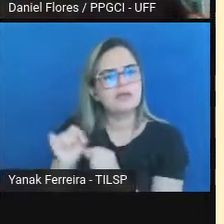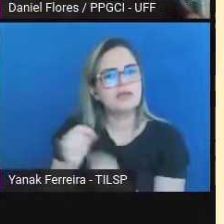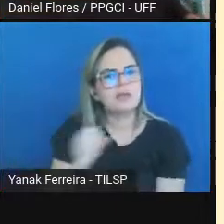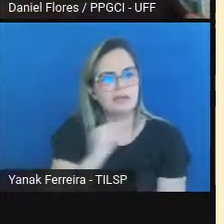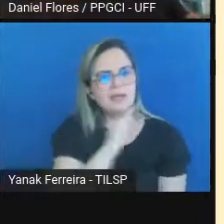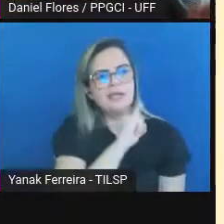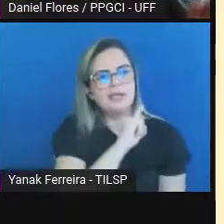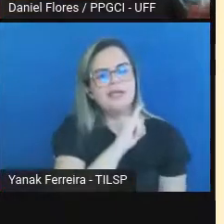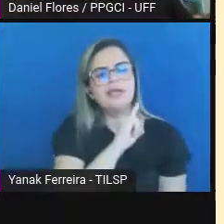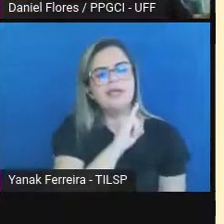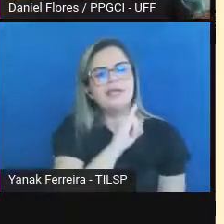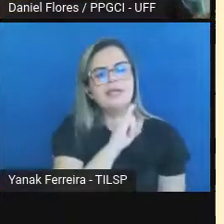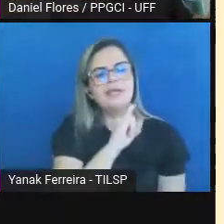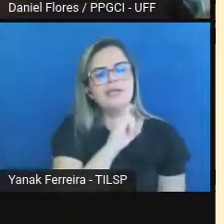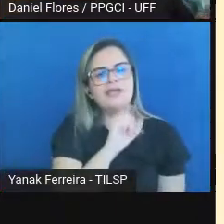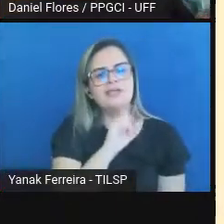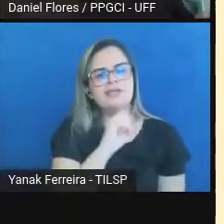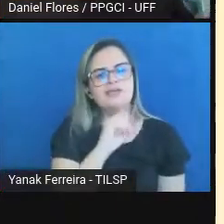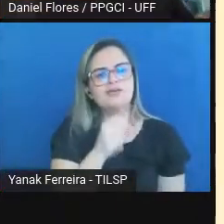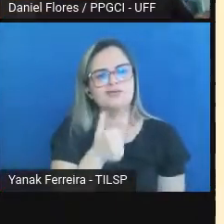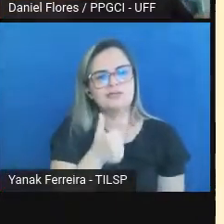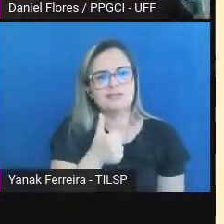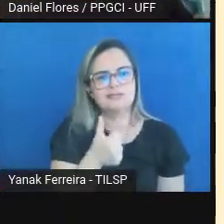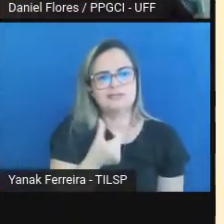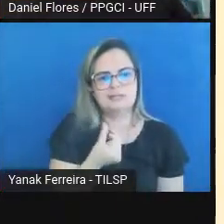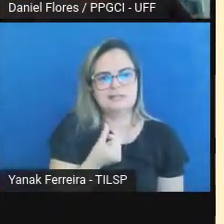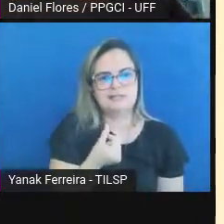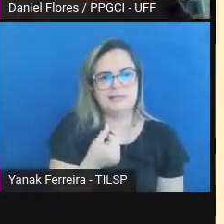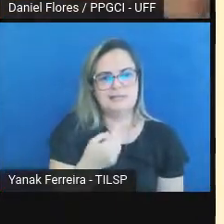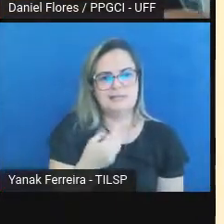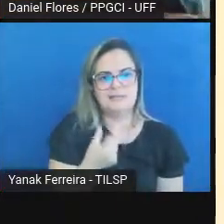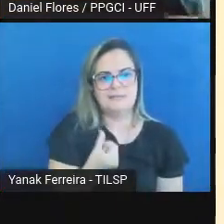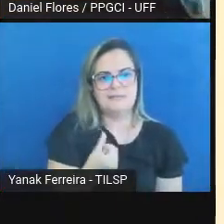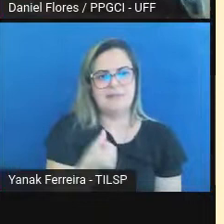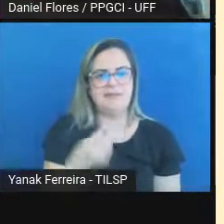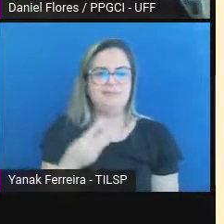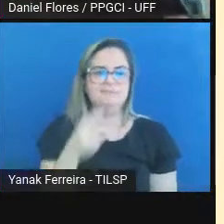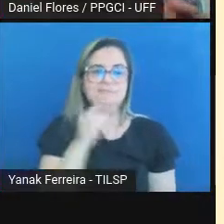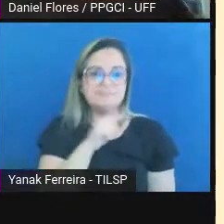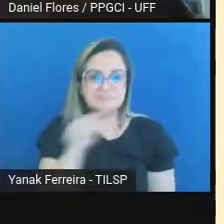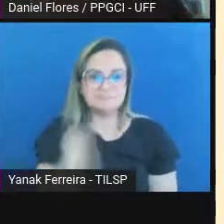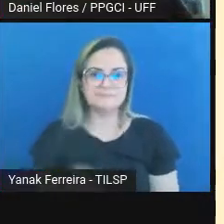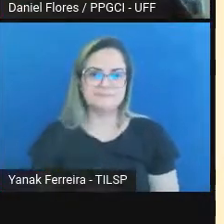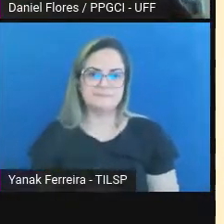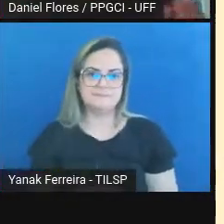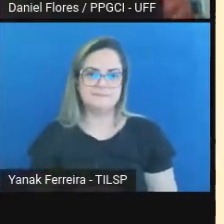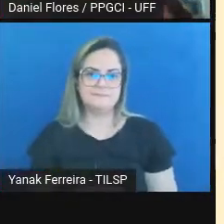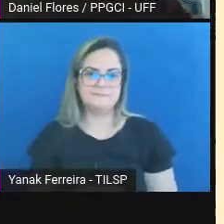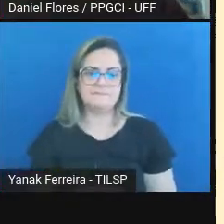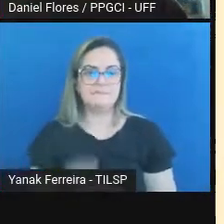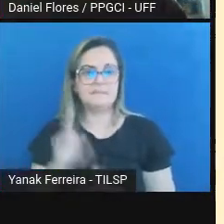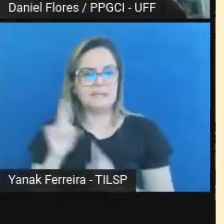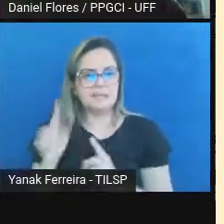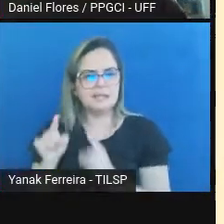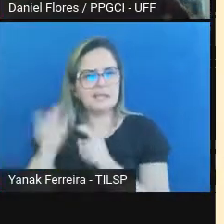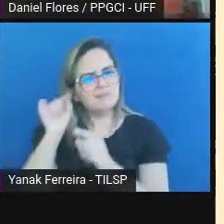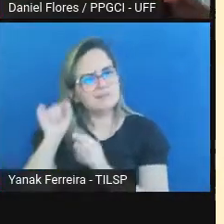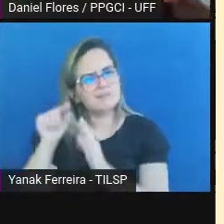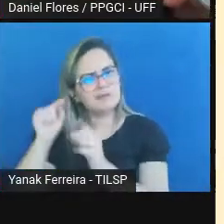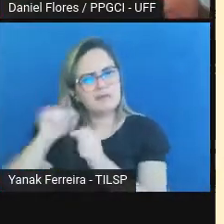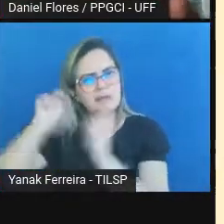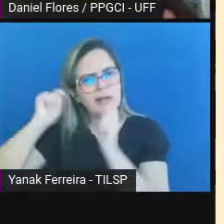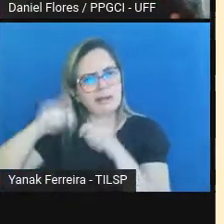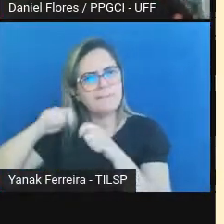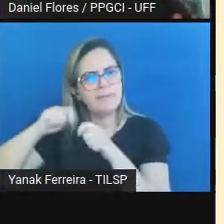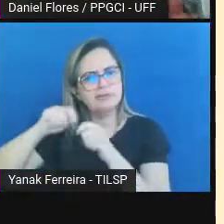16363. É o mesmo repositório digital de antes que foi capaz de manter os objetos